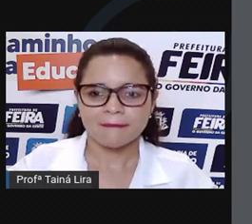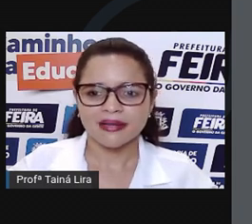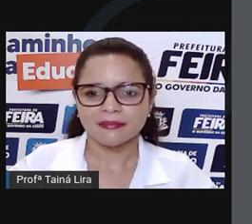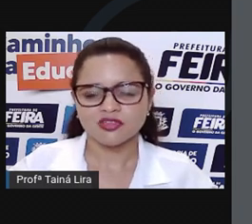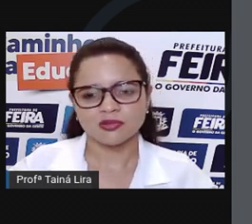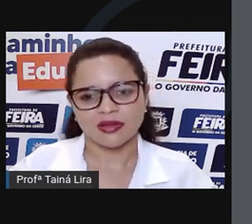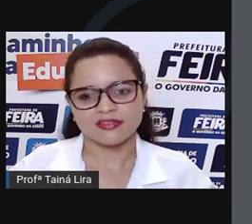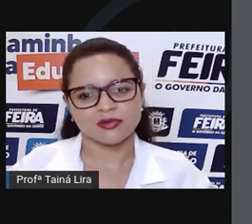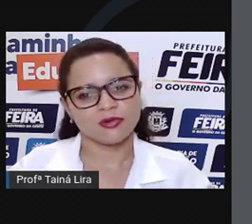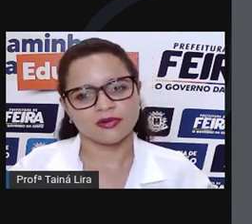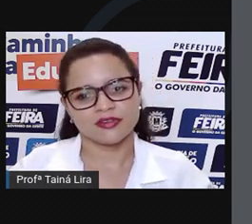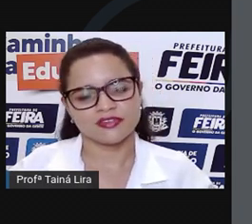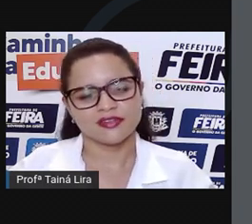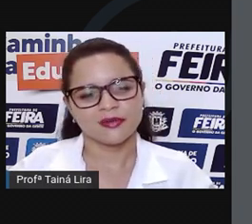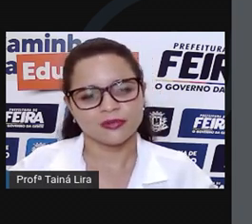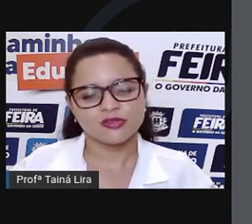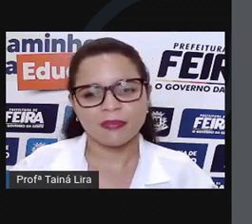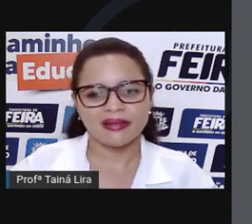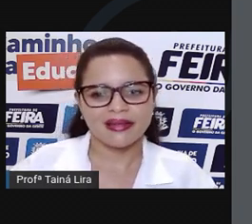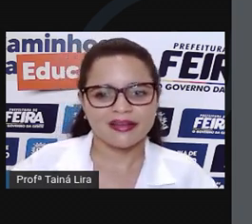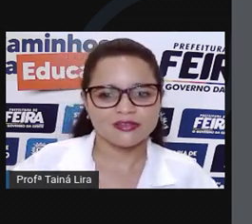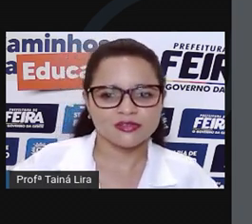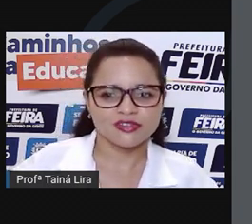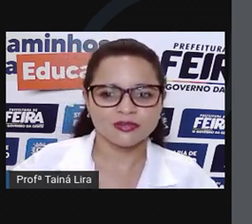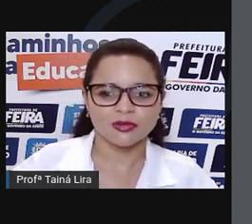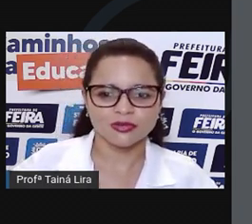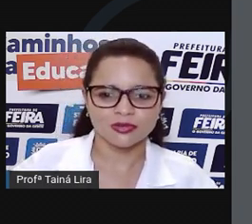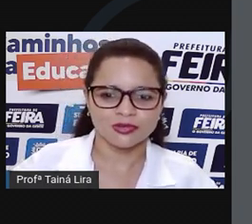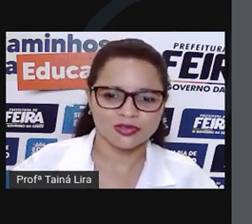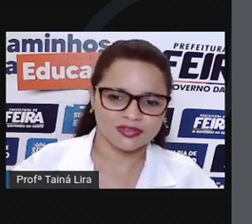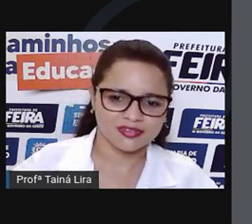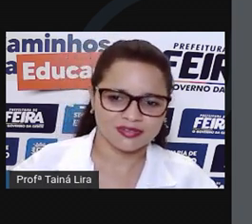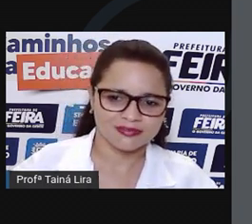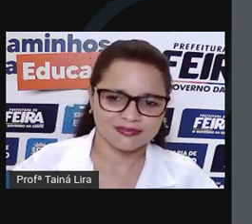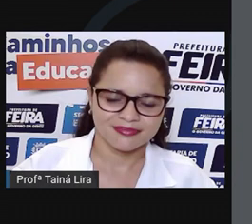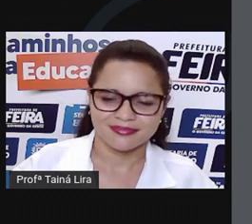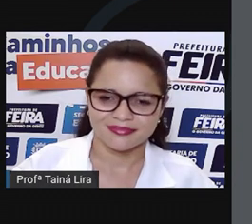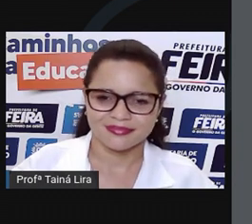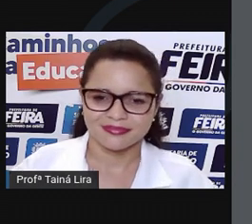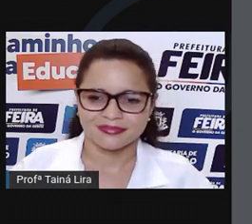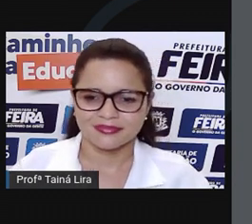Para misturar as cores, os palhaços são doutores.